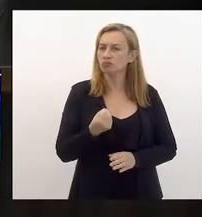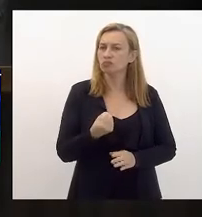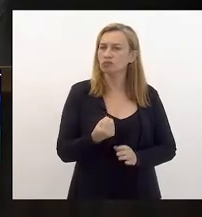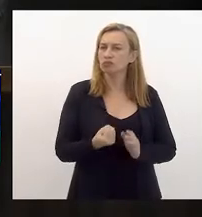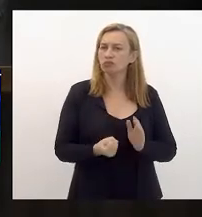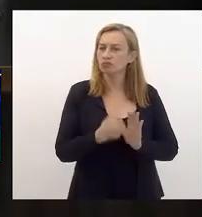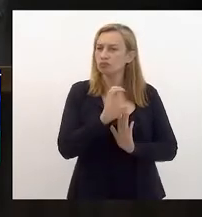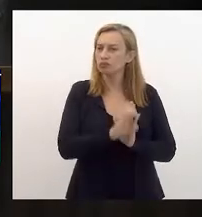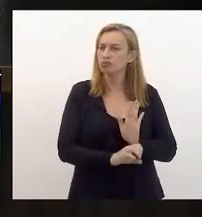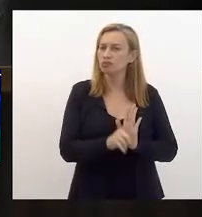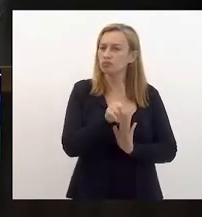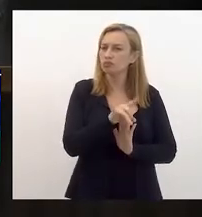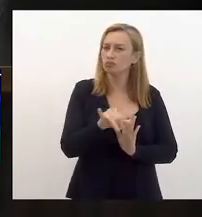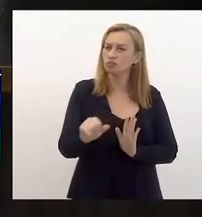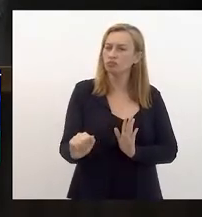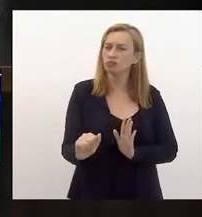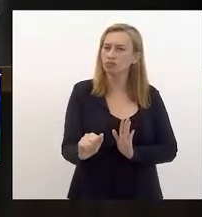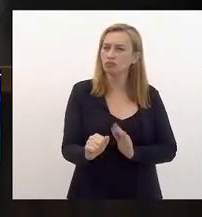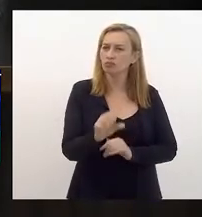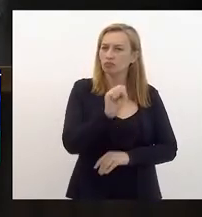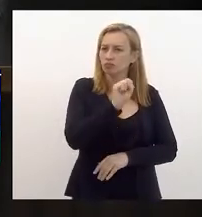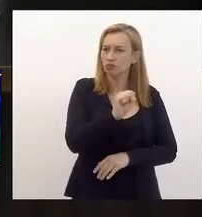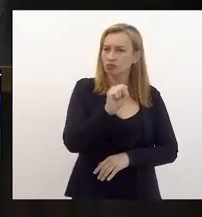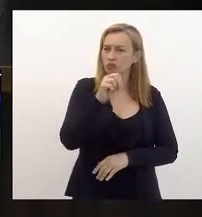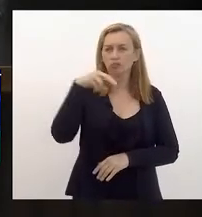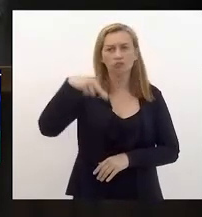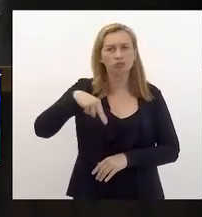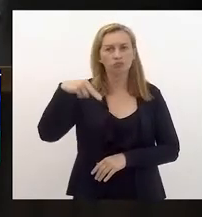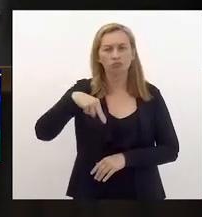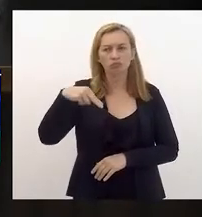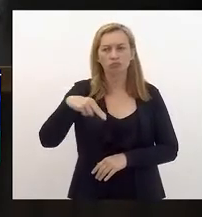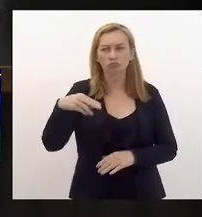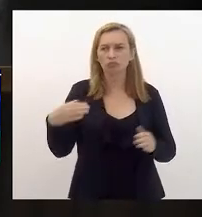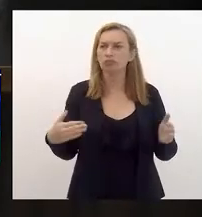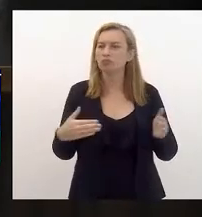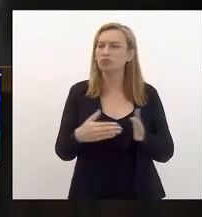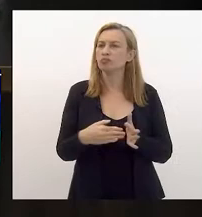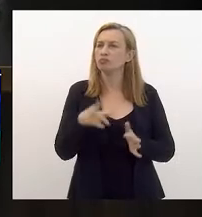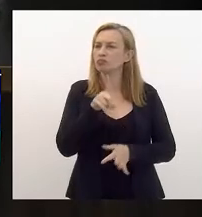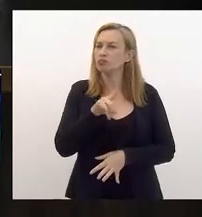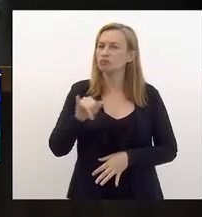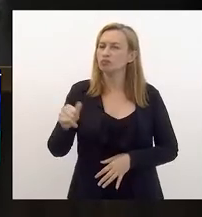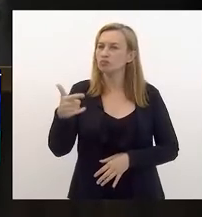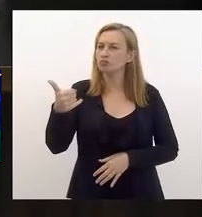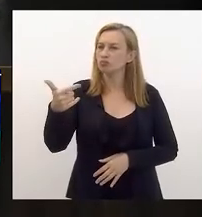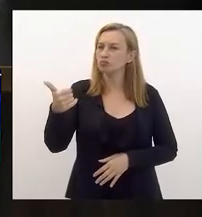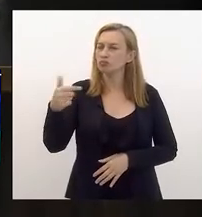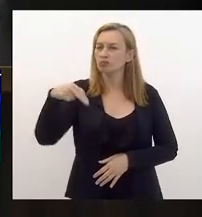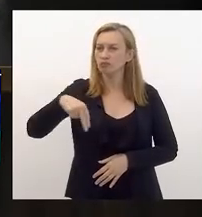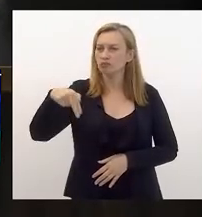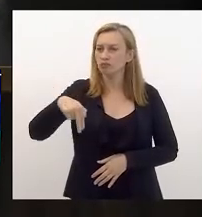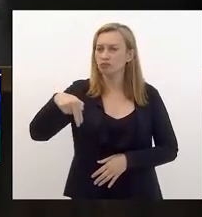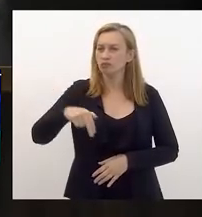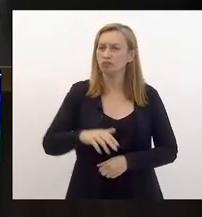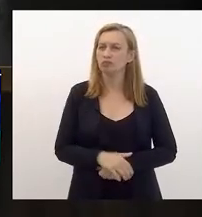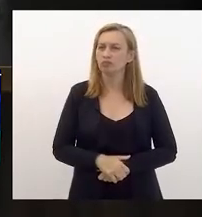entre o dia 8 de novembro ao dia 12 de novembro.